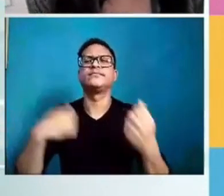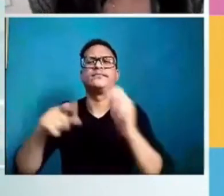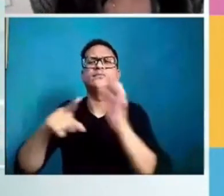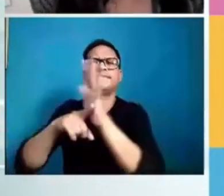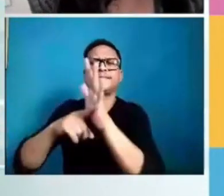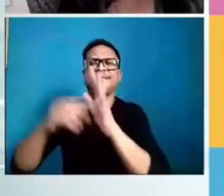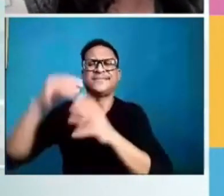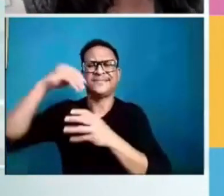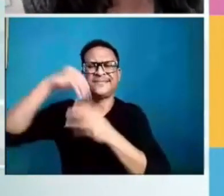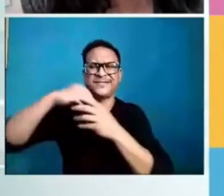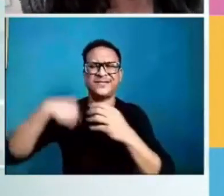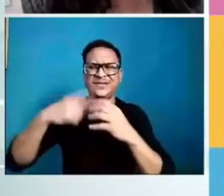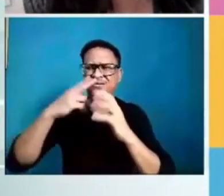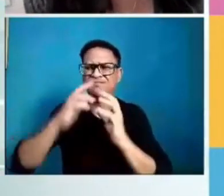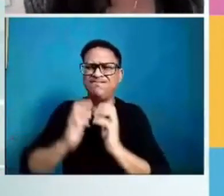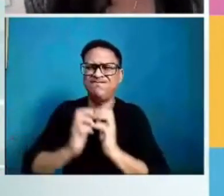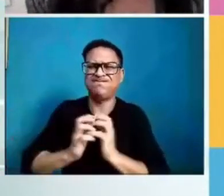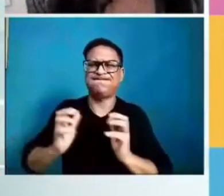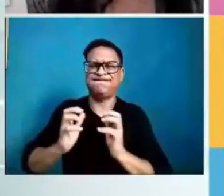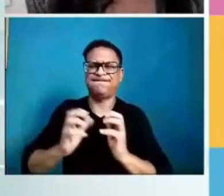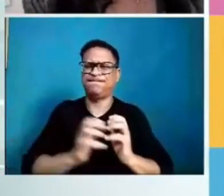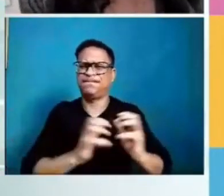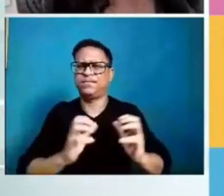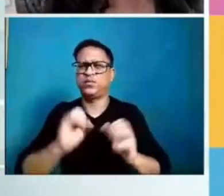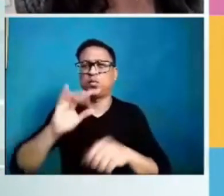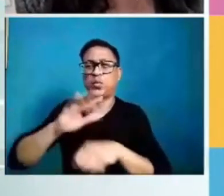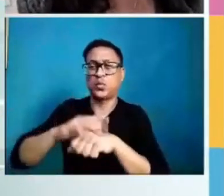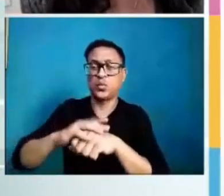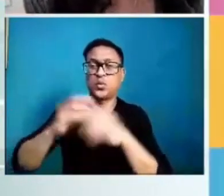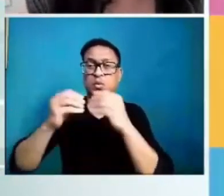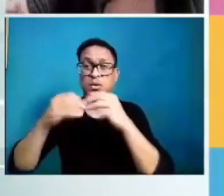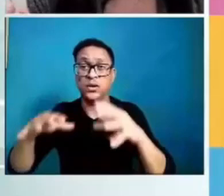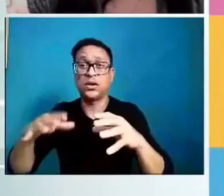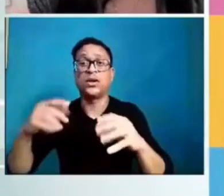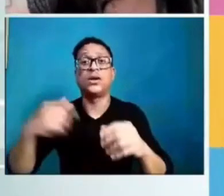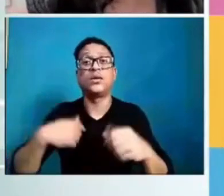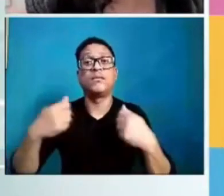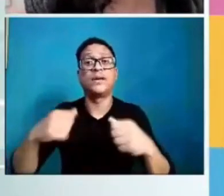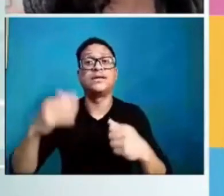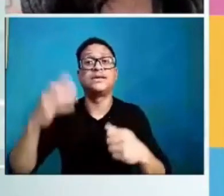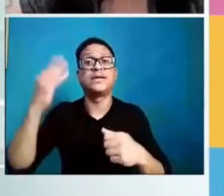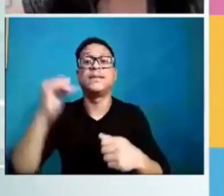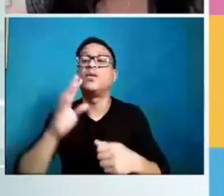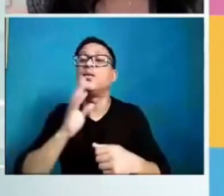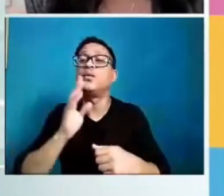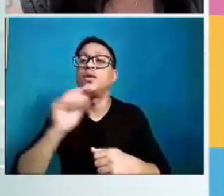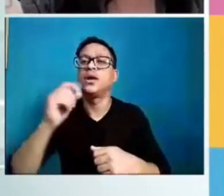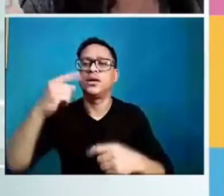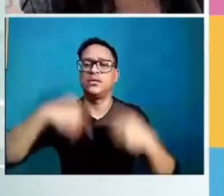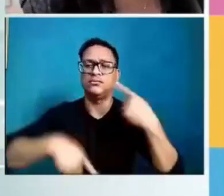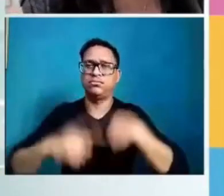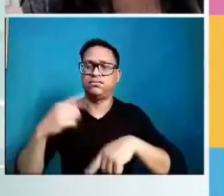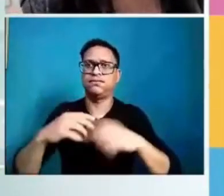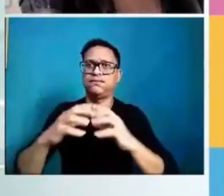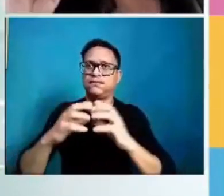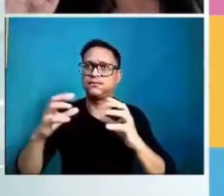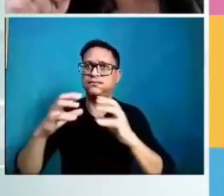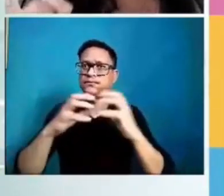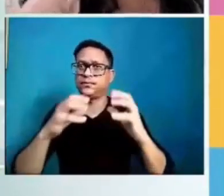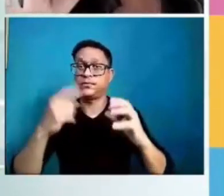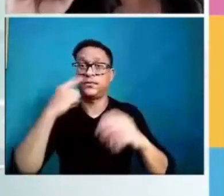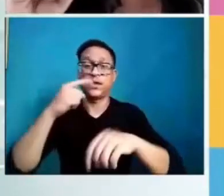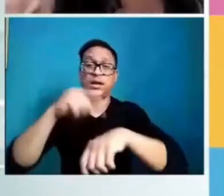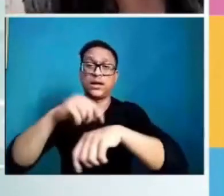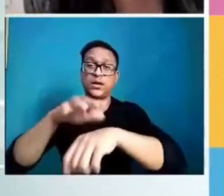ela é necessária para a homeostase e manutenção da vida. Eu vou ter um processo inflamatório que vai estar ali reparando o tecido.